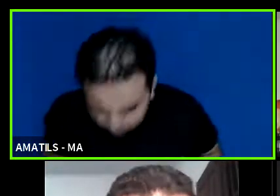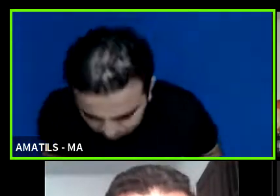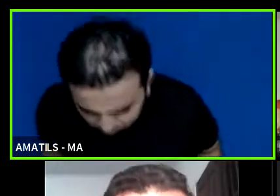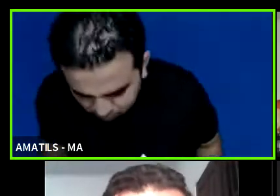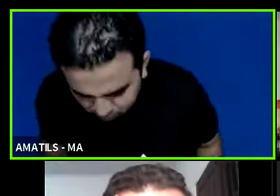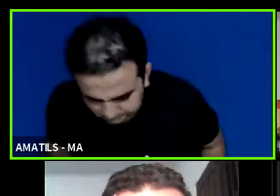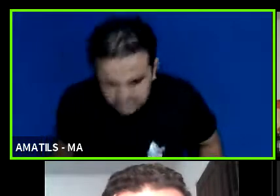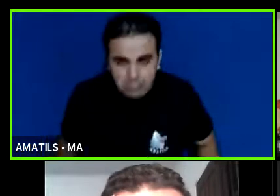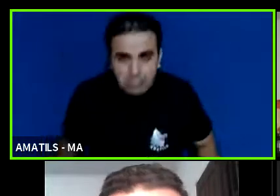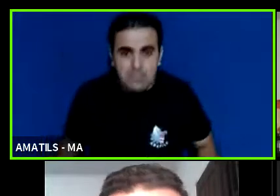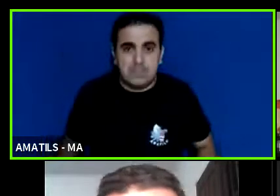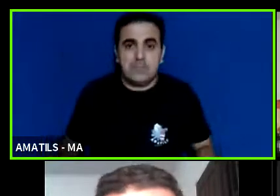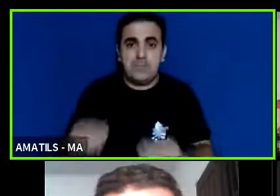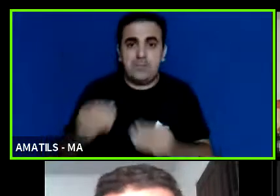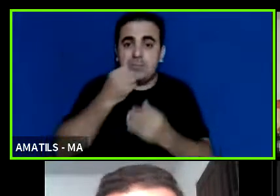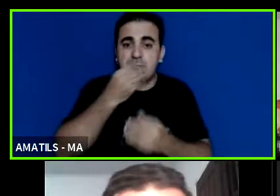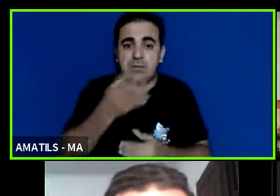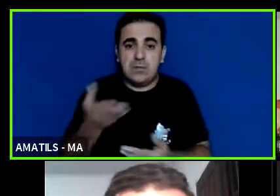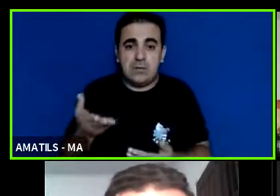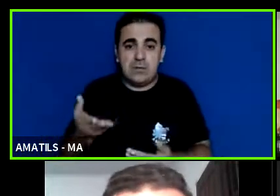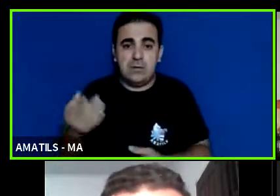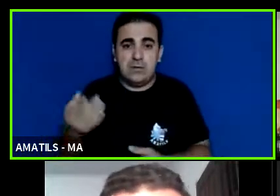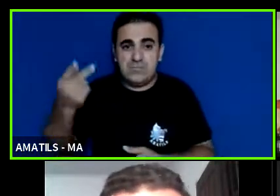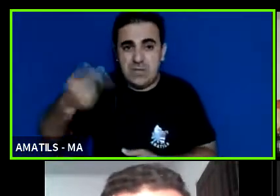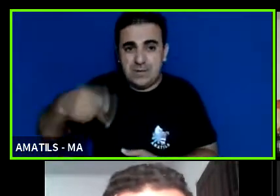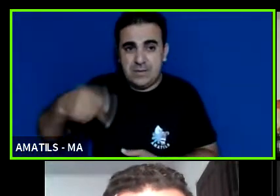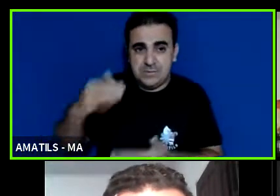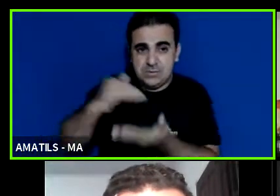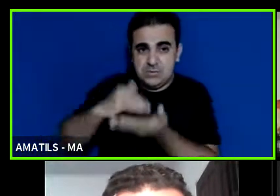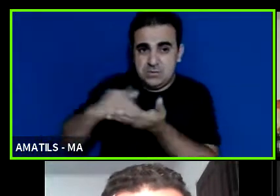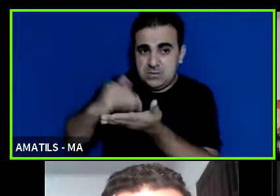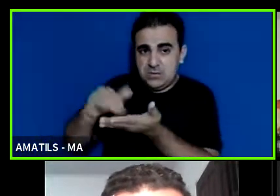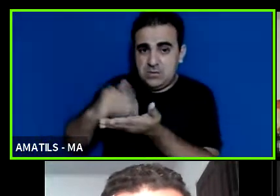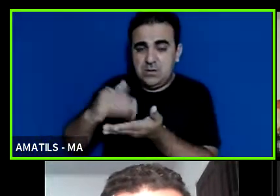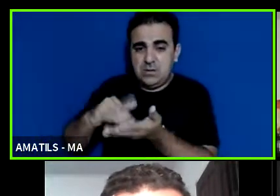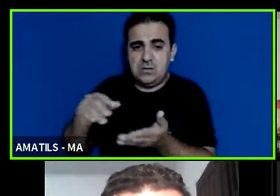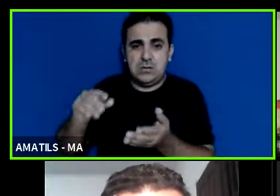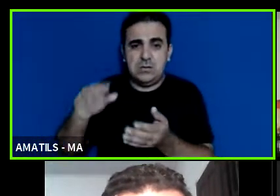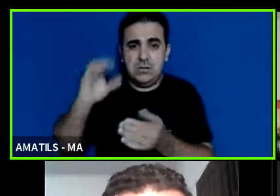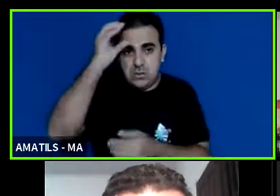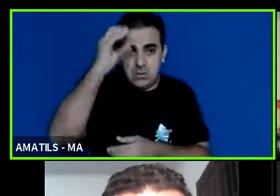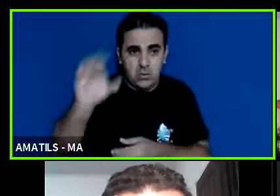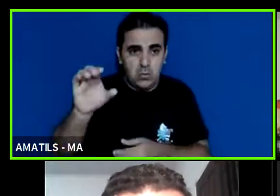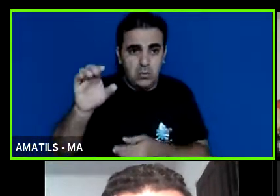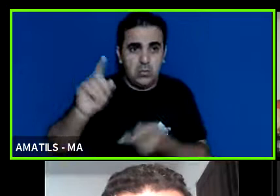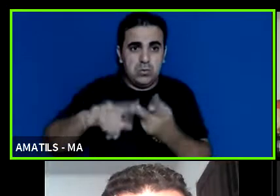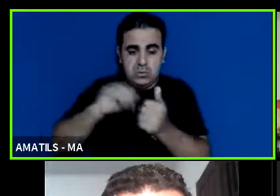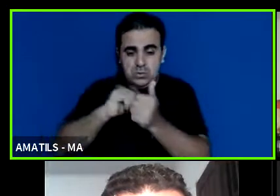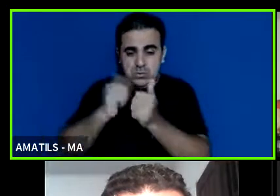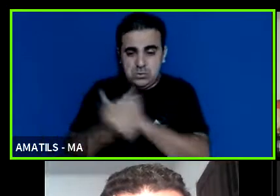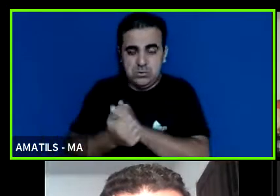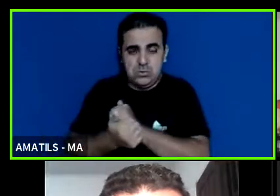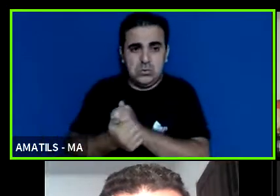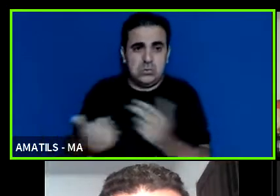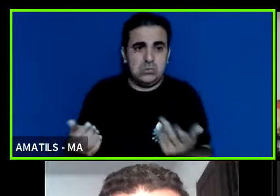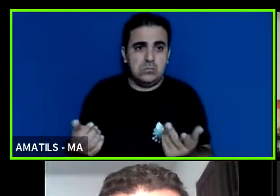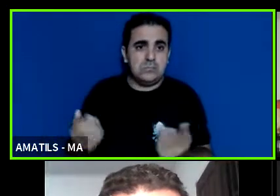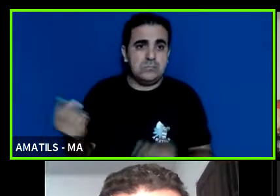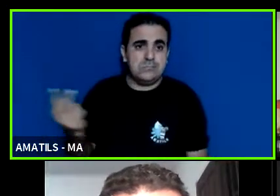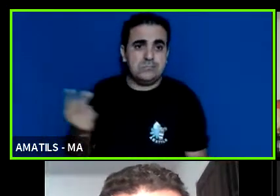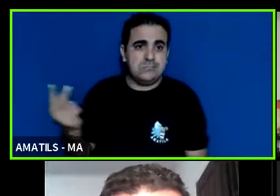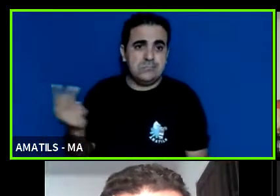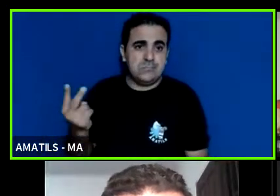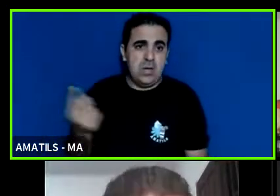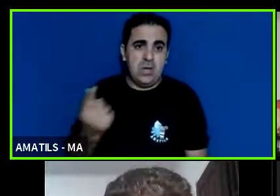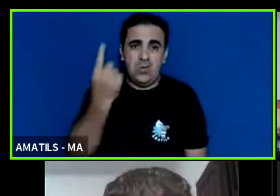Muito bom, Marcelo Aqui em Caxias a Secretaria de Cultura e de Esporte é tudo na mesma